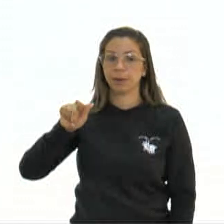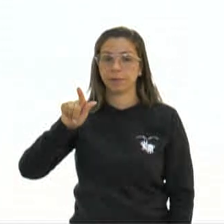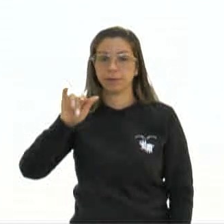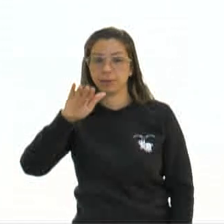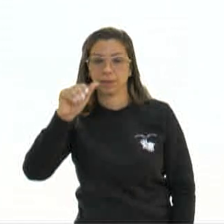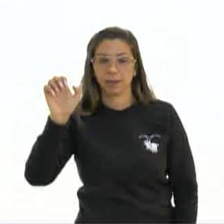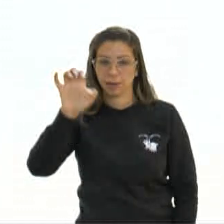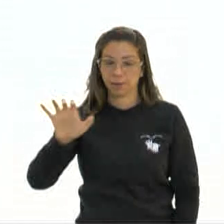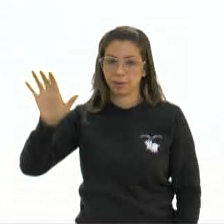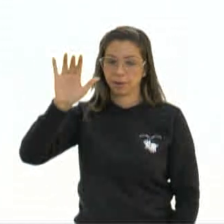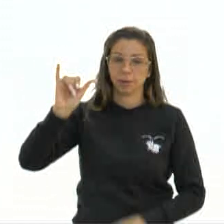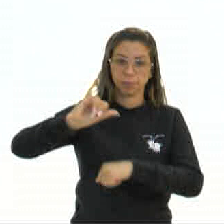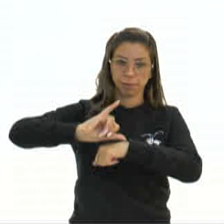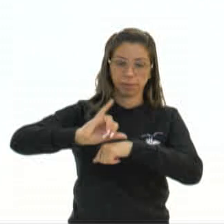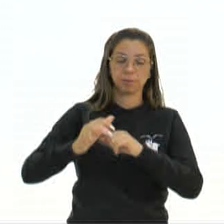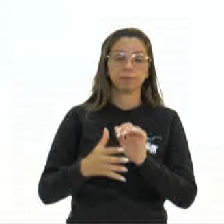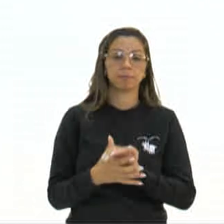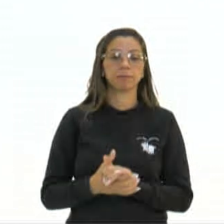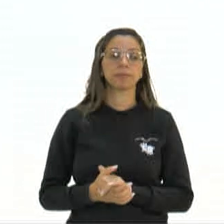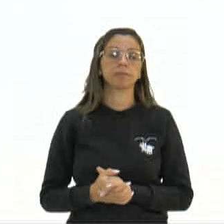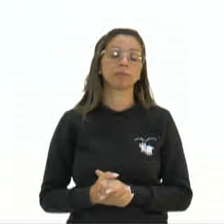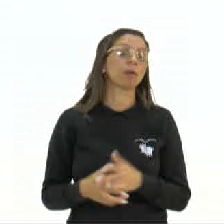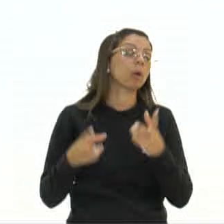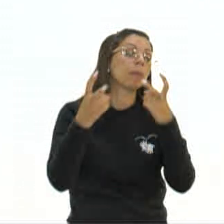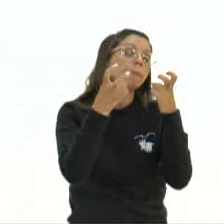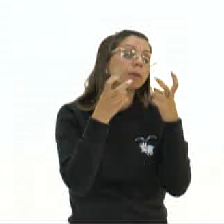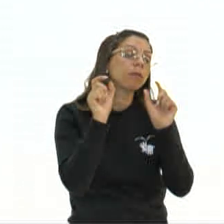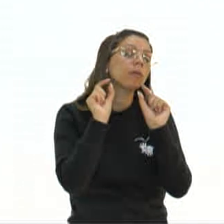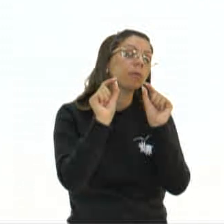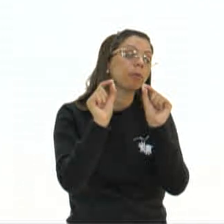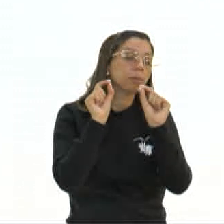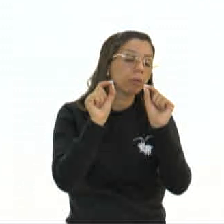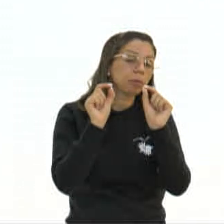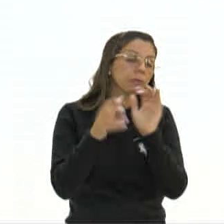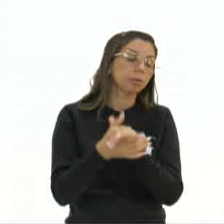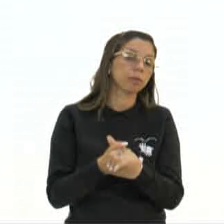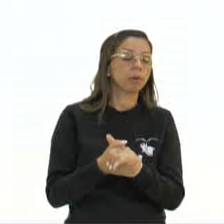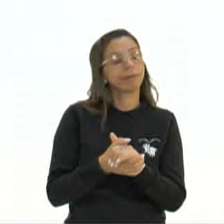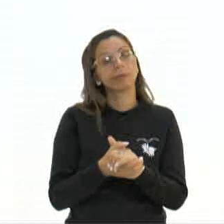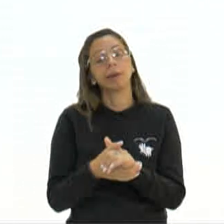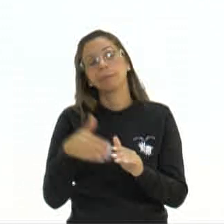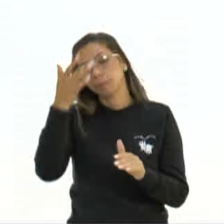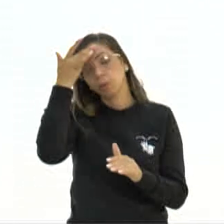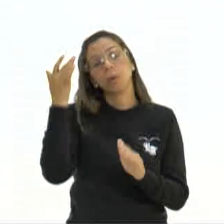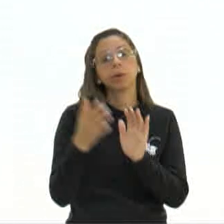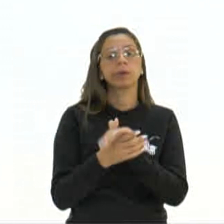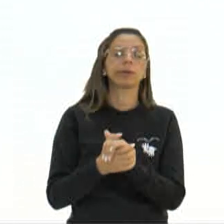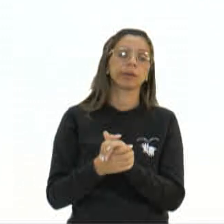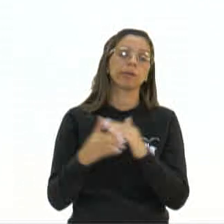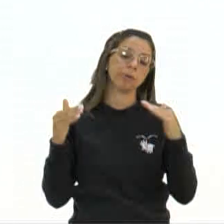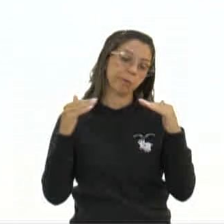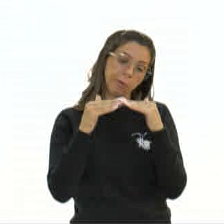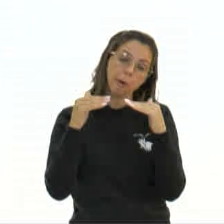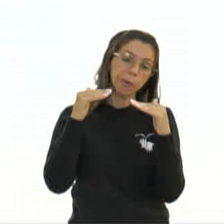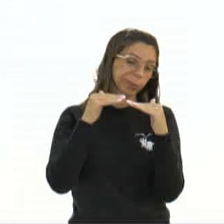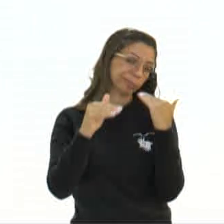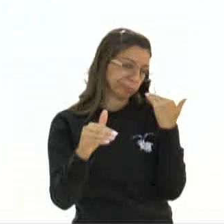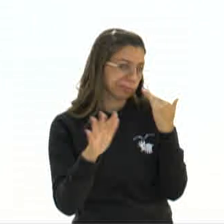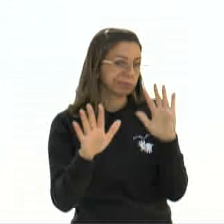faz uma observação aqui, muitos vão concordar, outros não, mas um dos